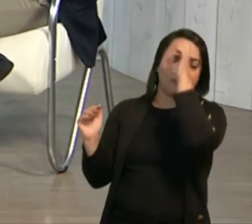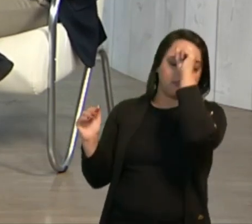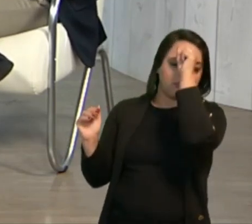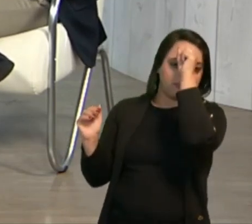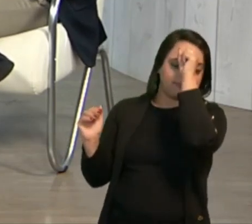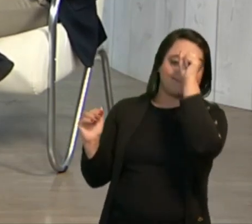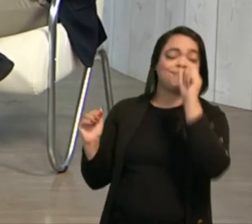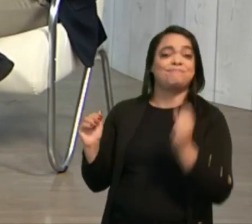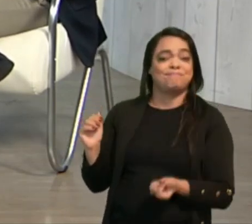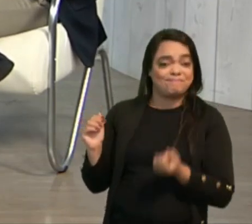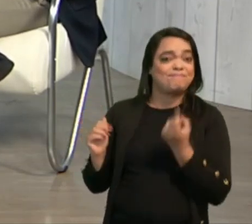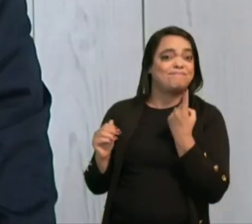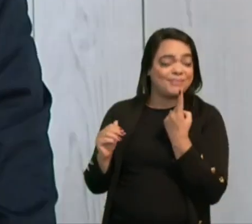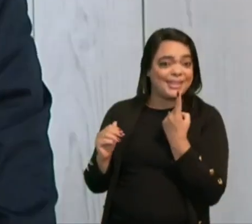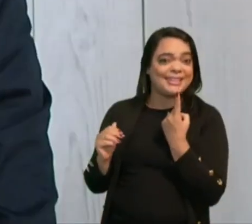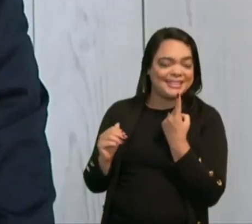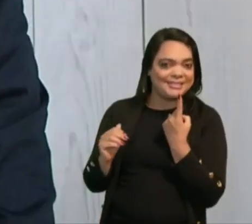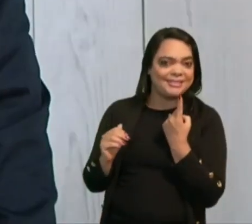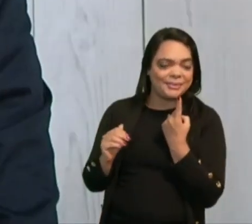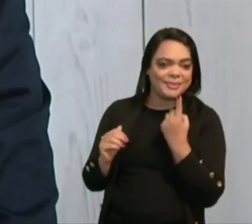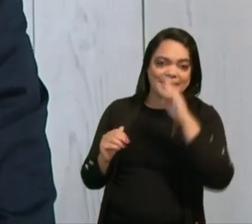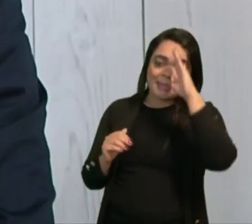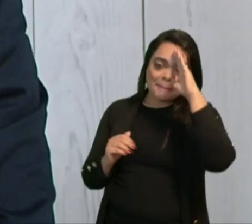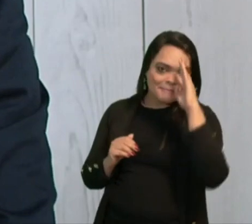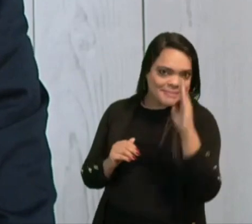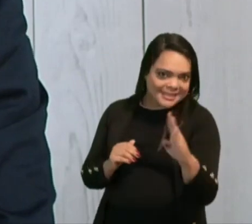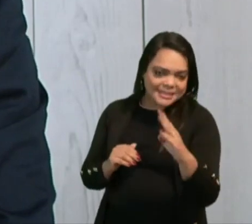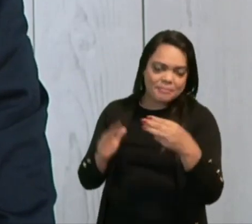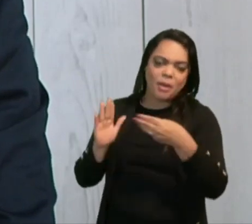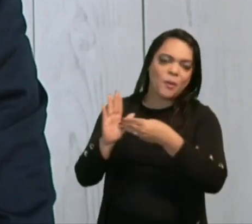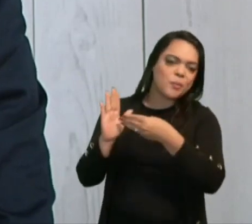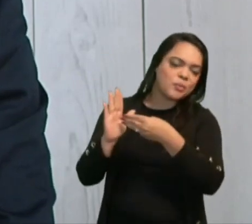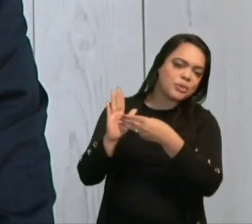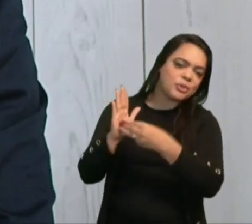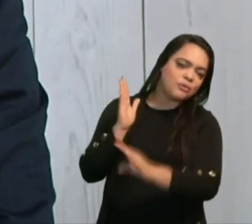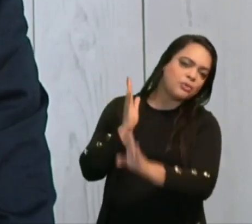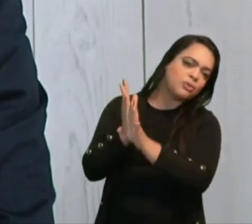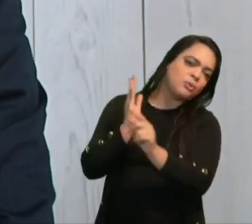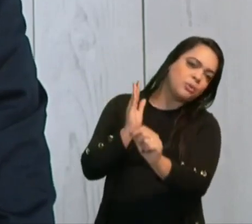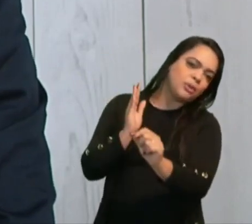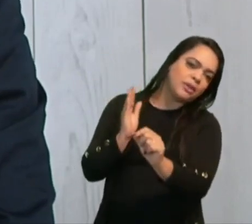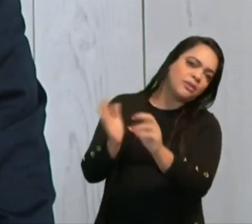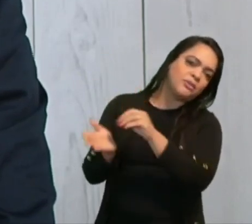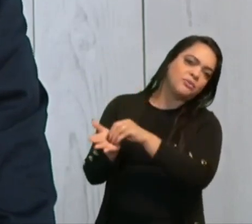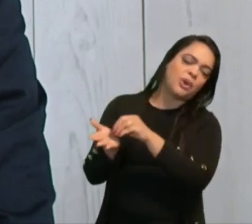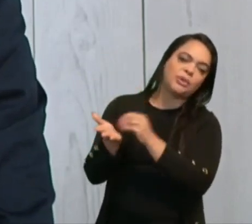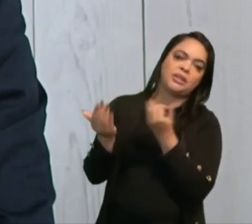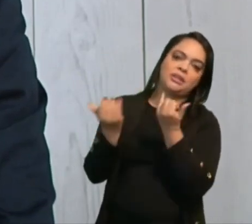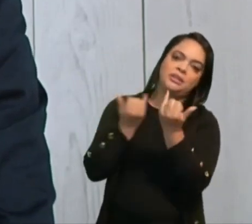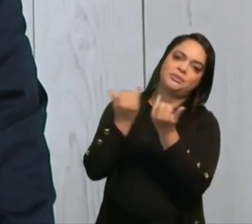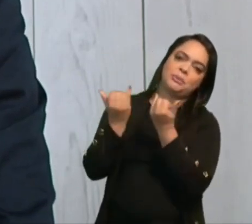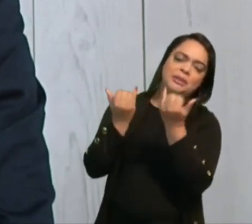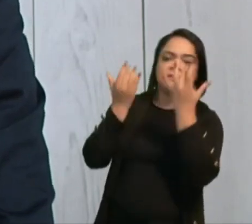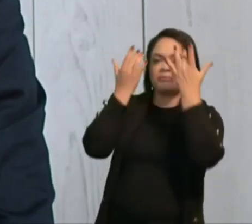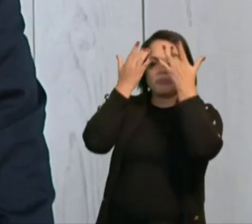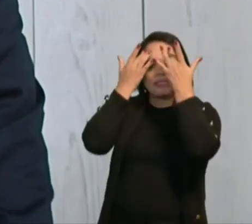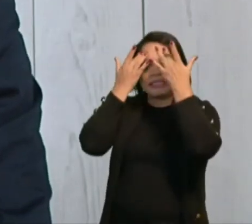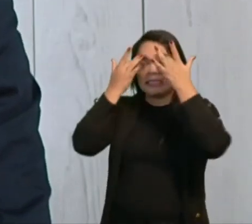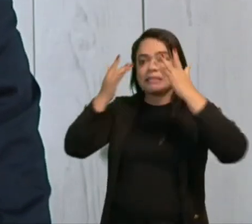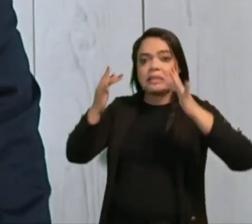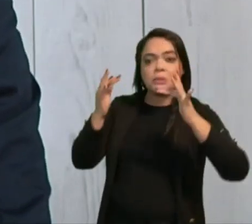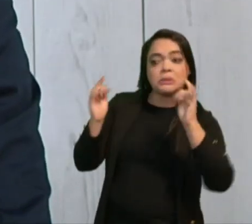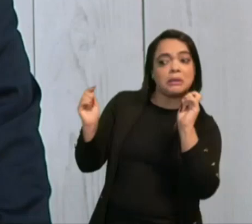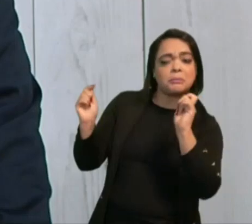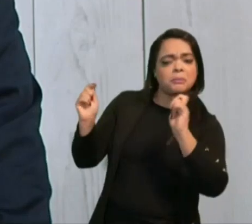por incrível que pareça, a principal causa detectada foi a desinformação. Não sabia que